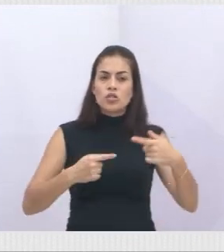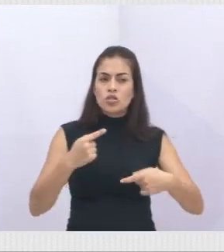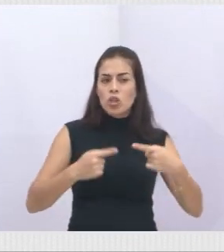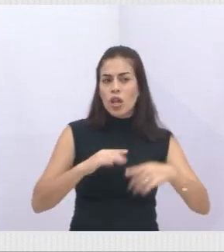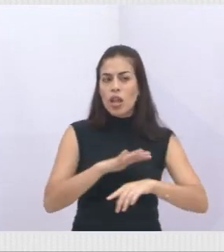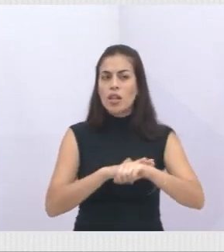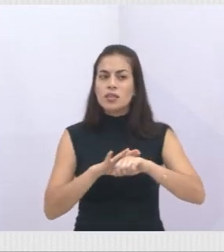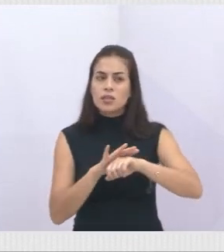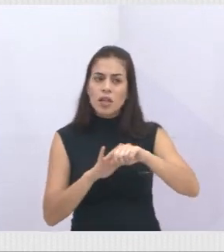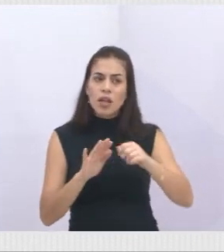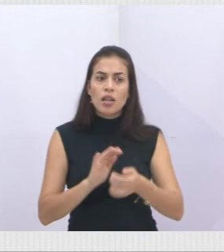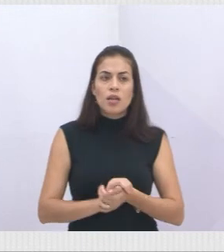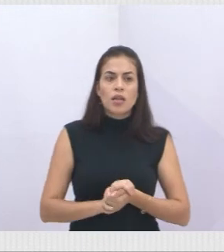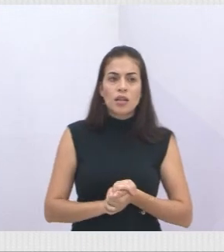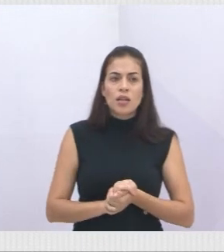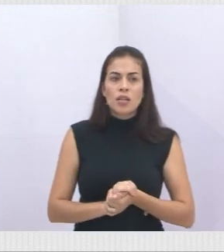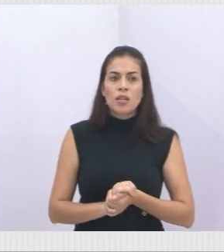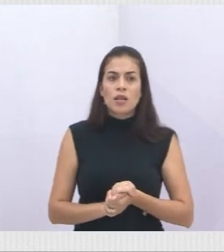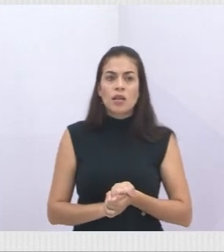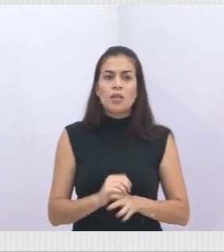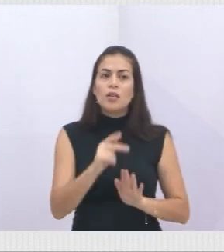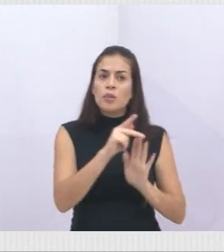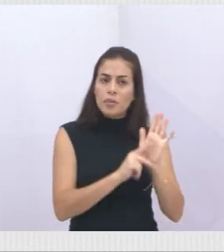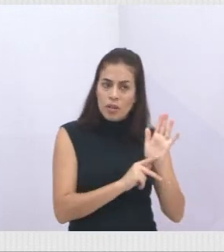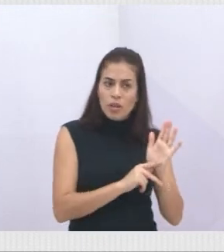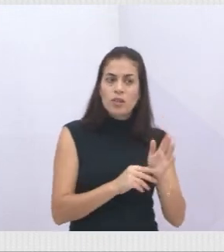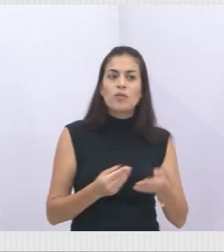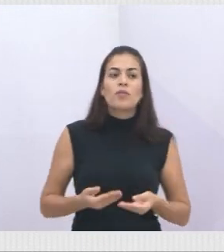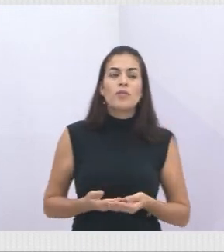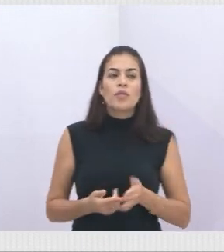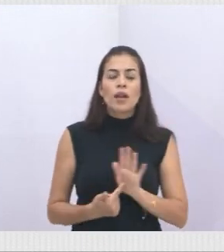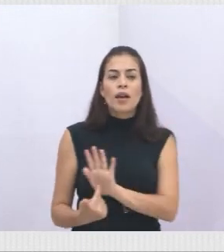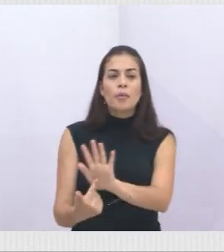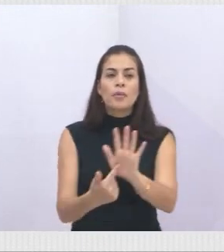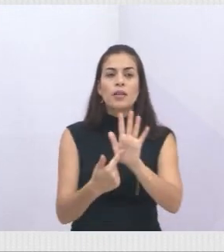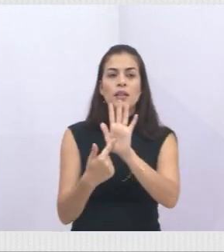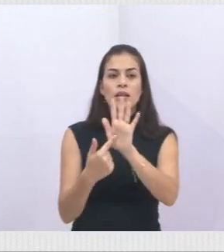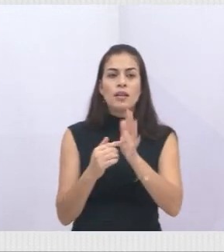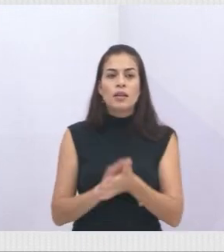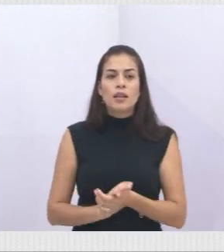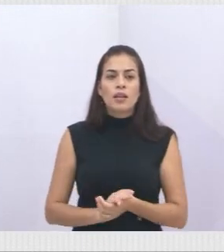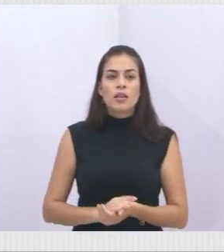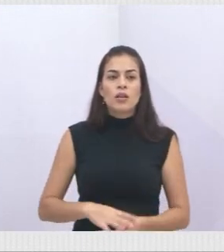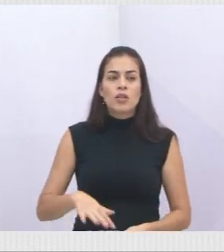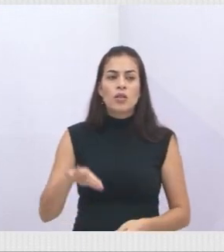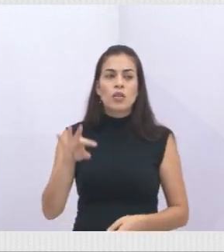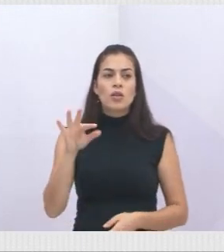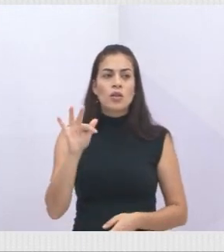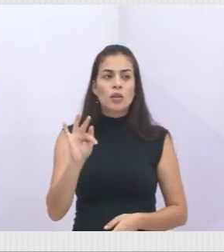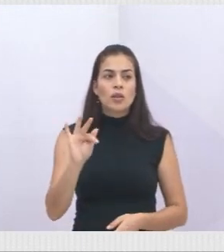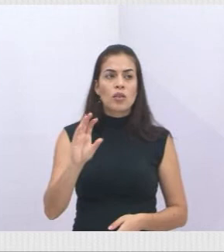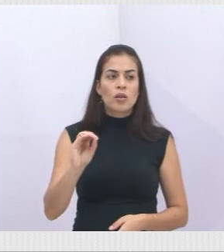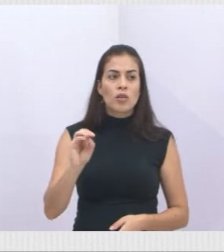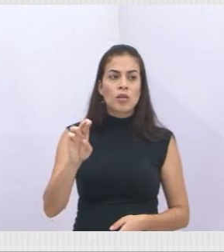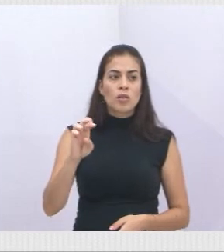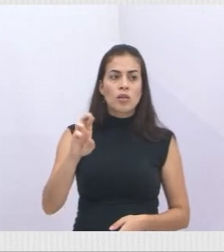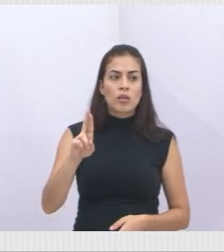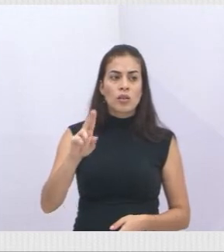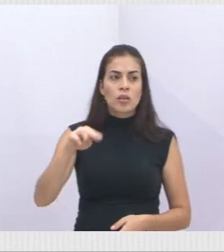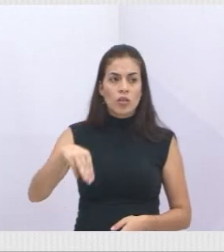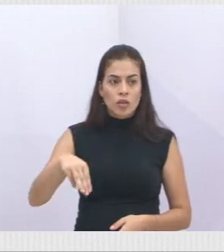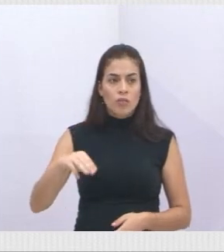apresentado pela Associação Corredor Ecológico no Fórum Mundial da Água, que foi em